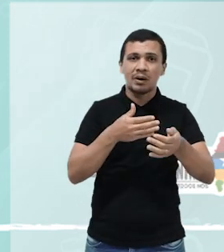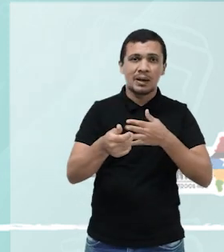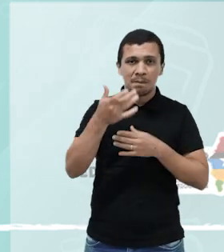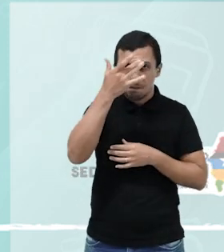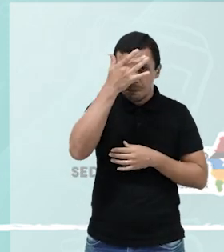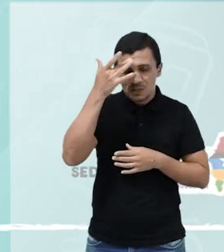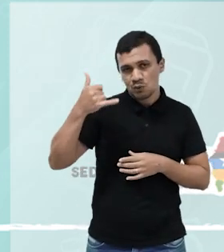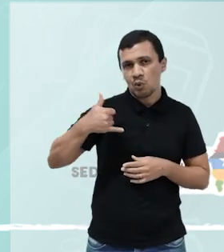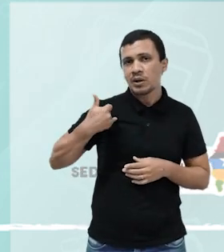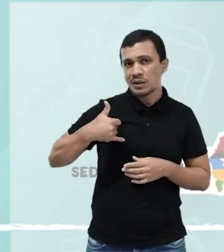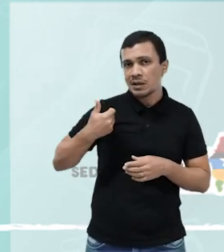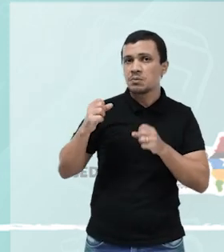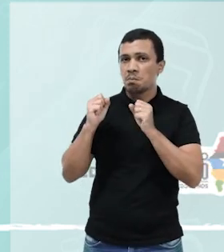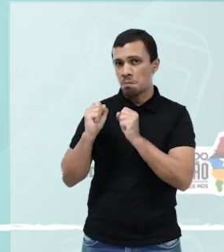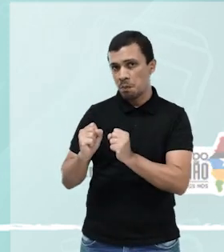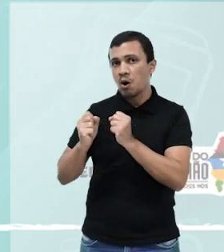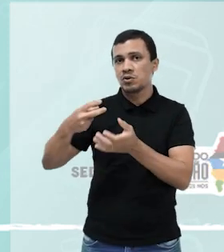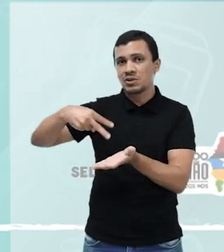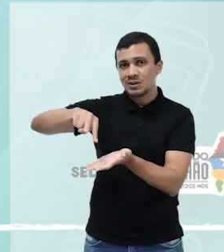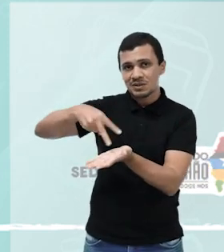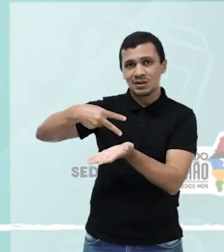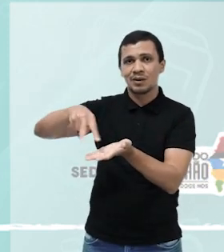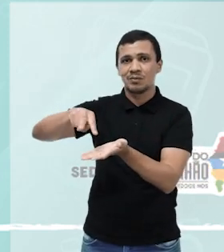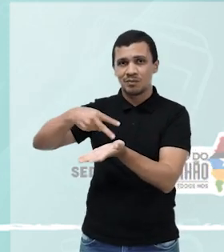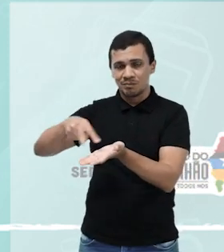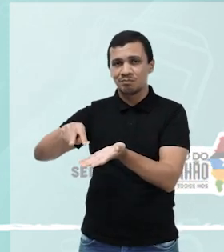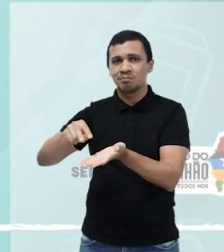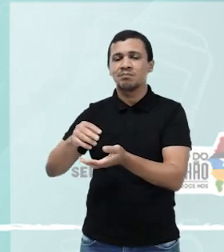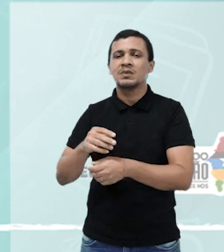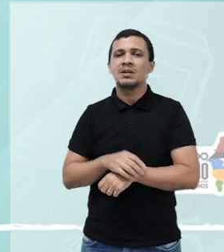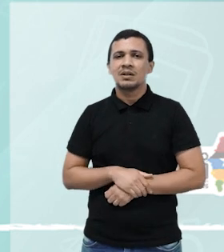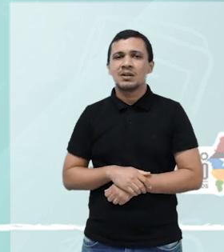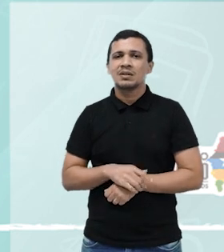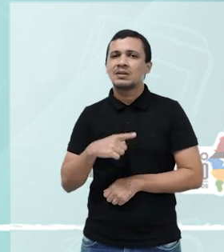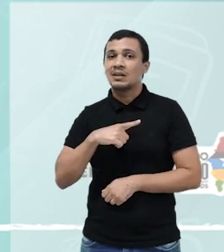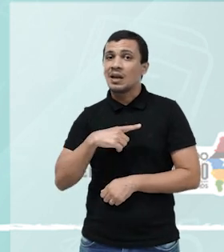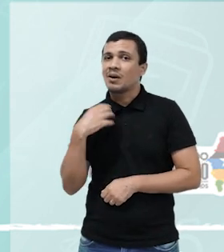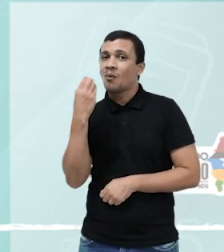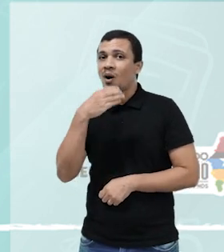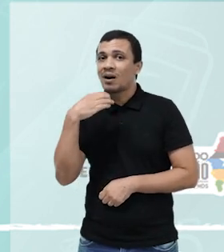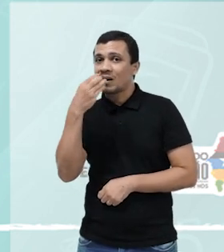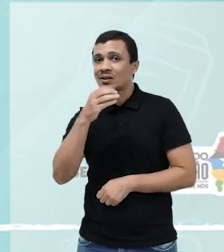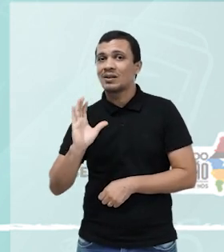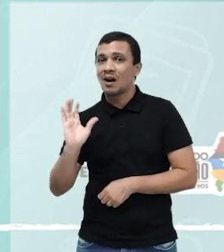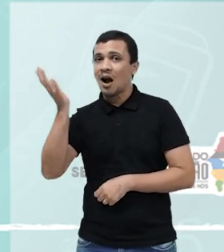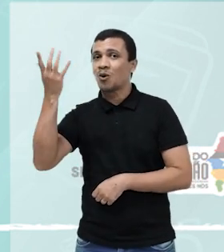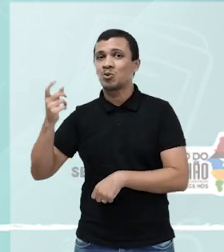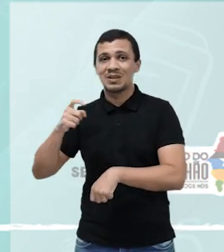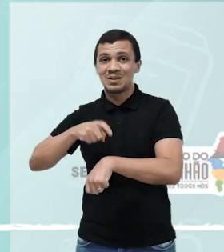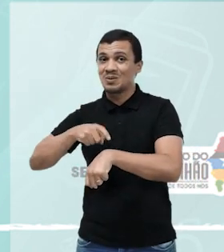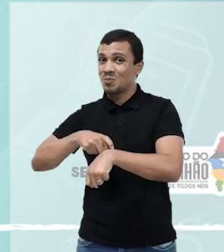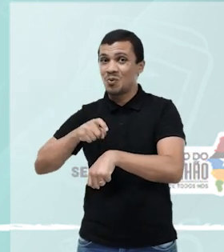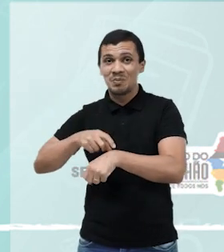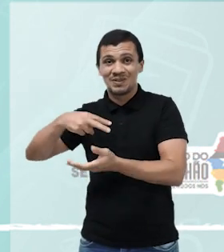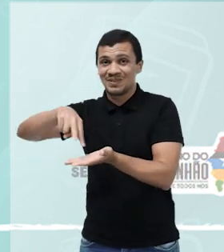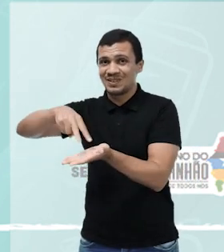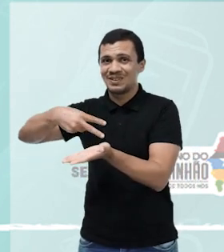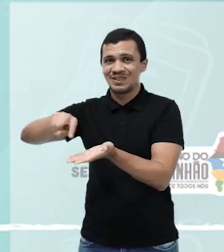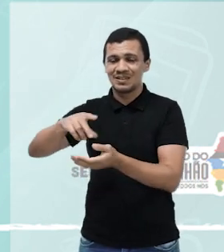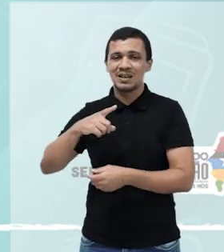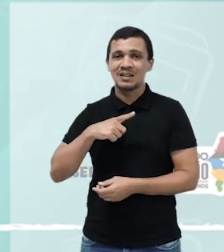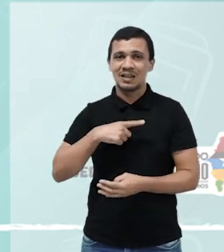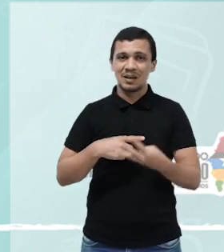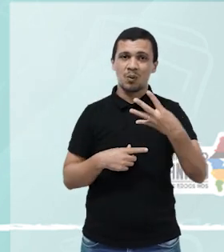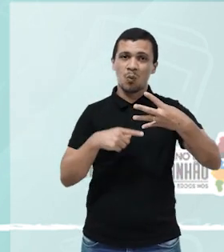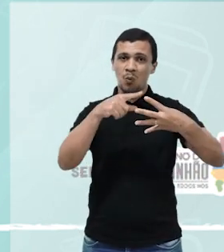qualquer gênero. E o interessante é que as tuadas são totalmente improvisadas. Essa dança do caroço, ela tem quatro caixas tambores, que são quatro